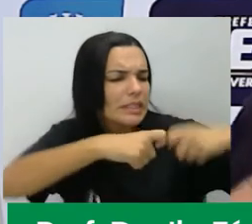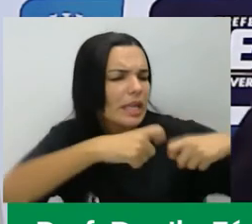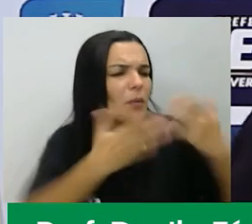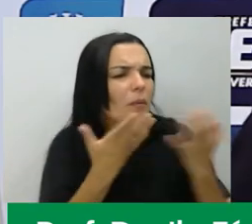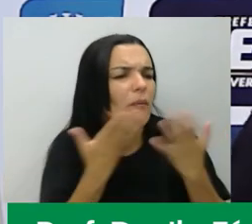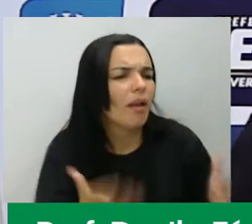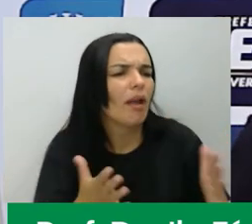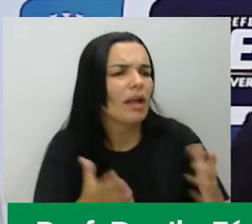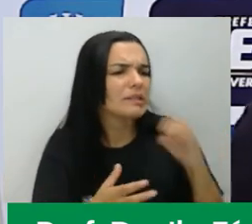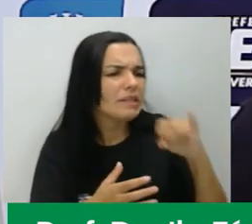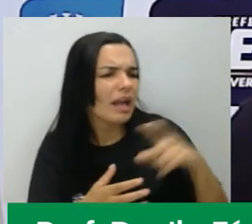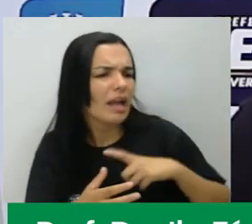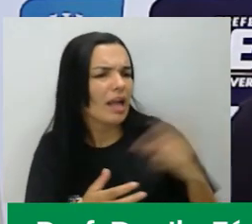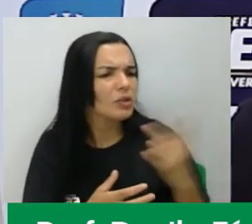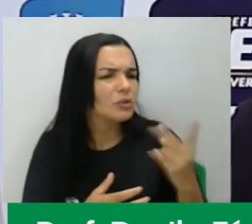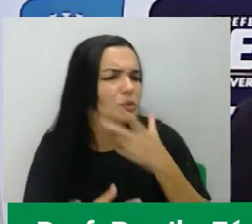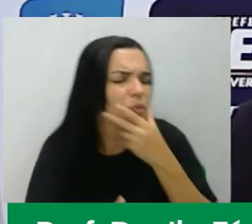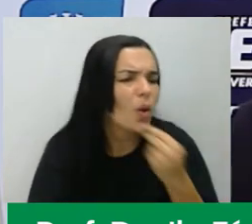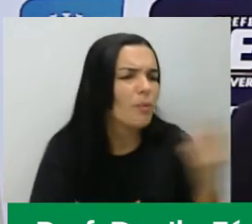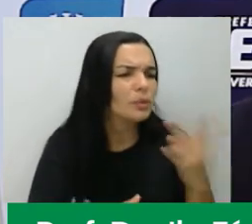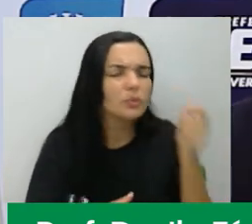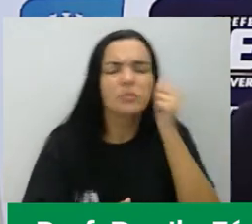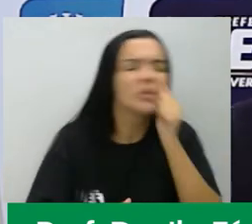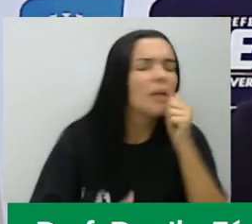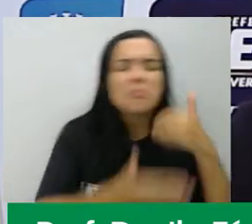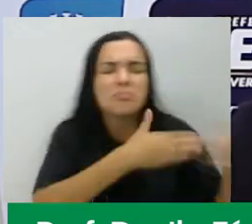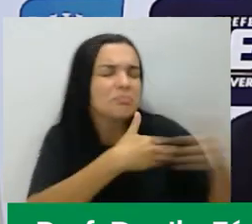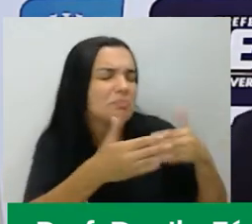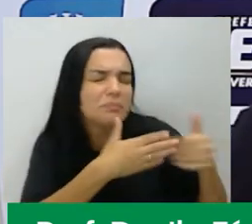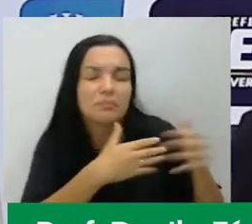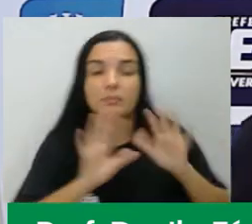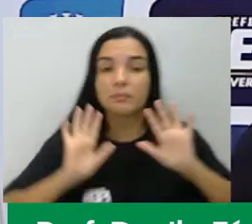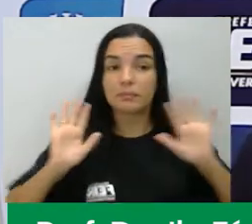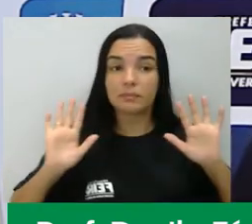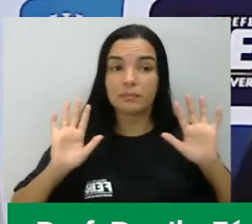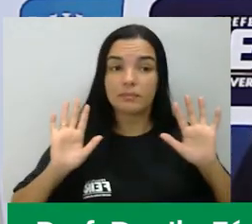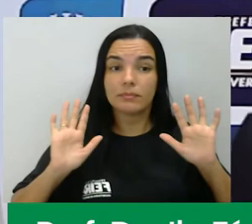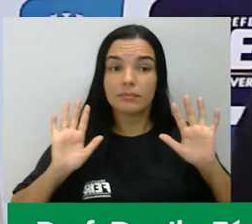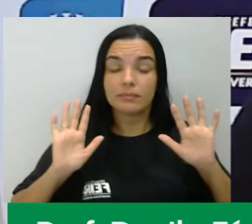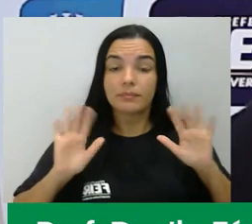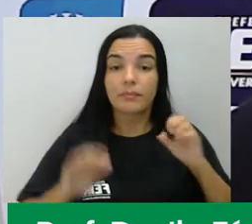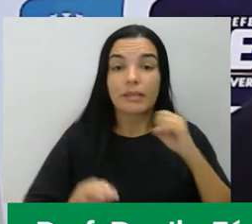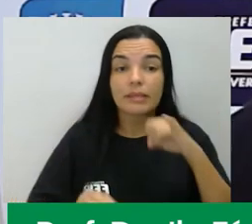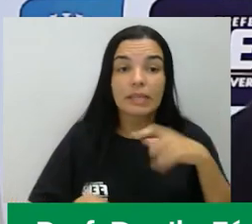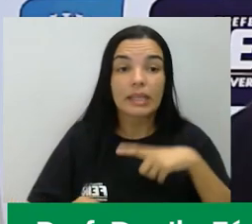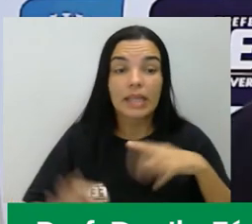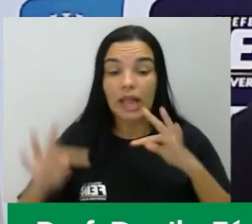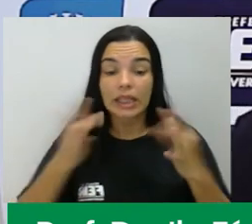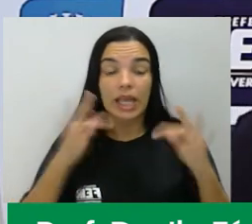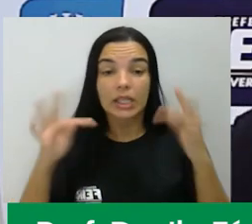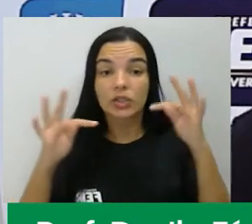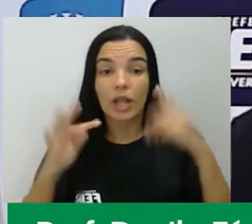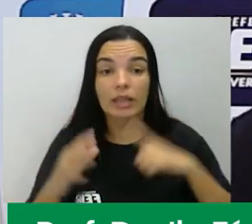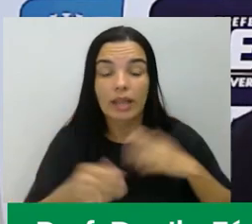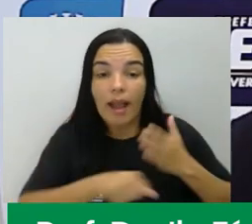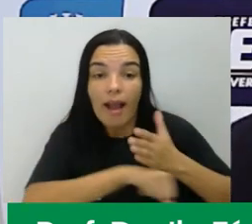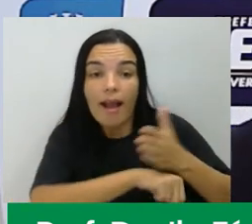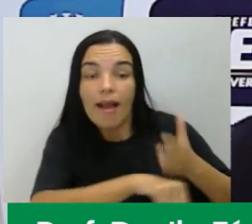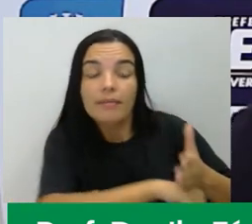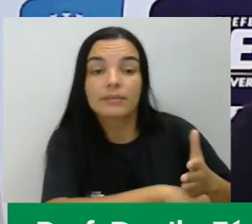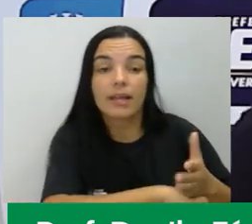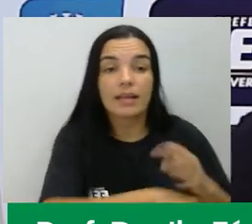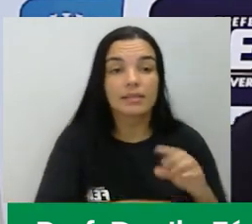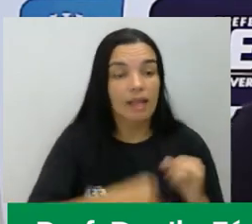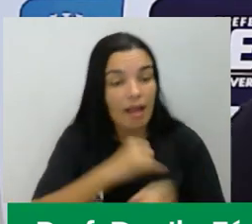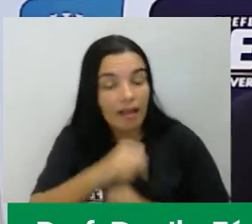poder produzir e consumir tecnologias. O direito a ter acesso à internet, num